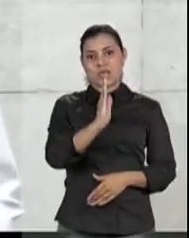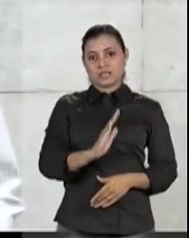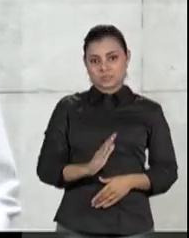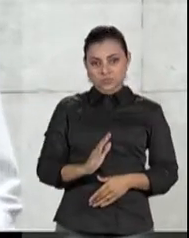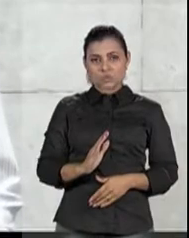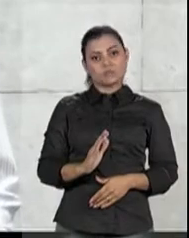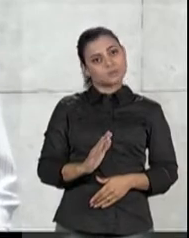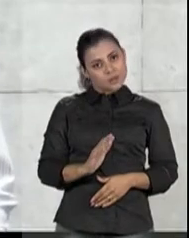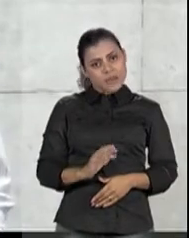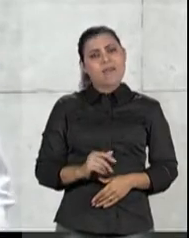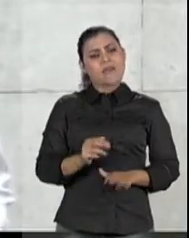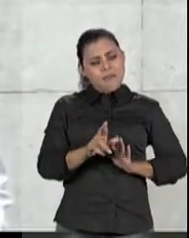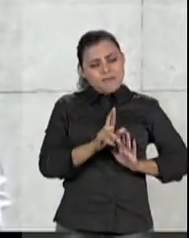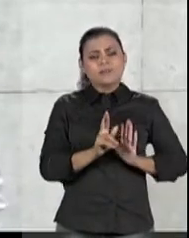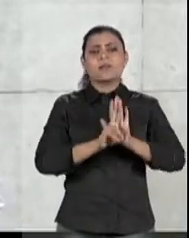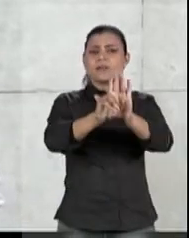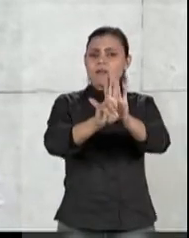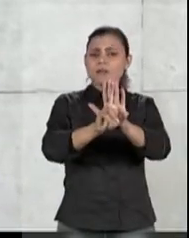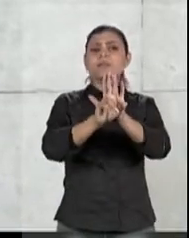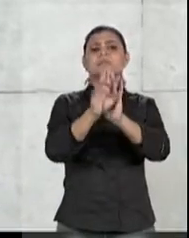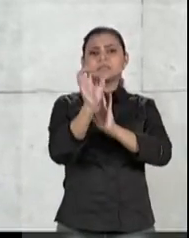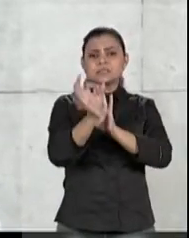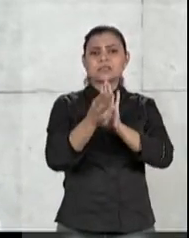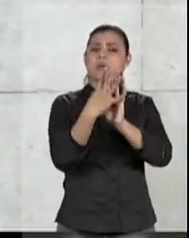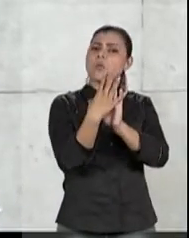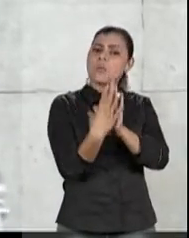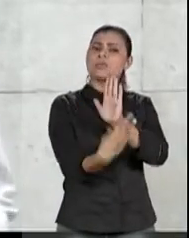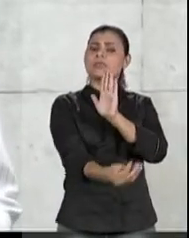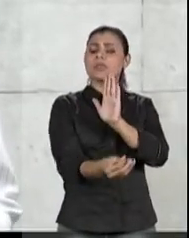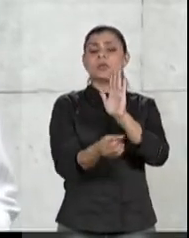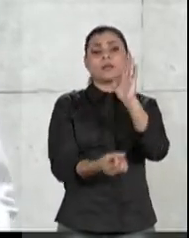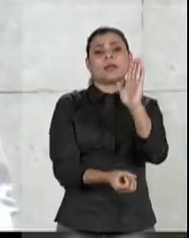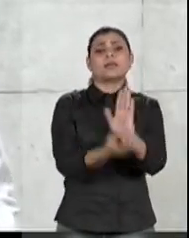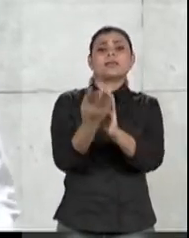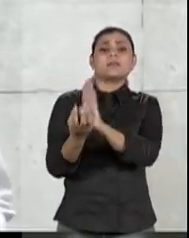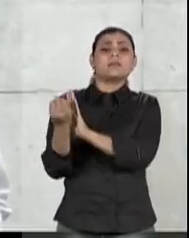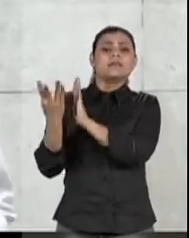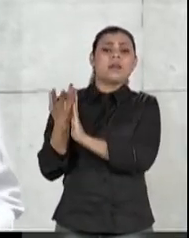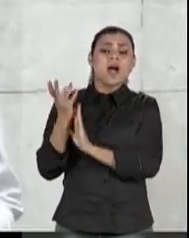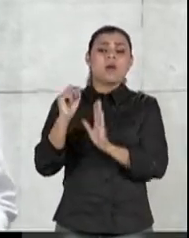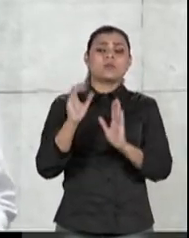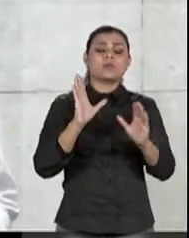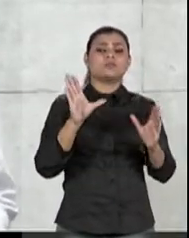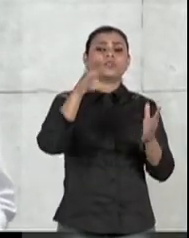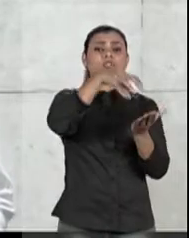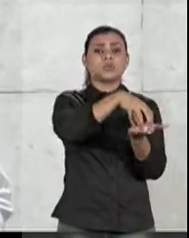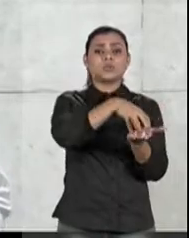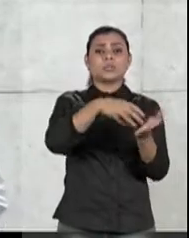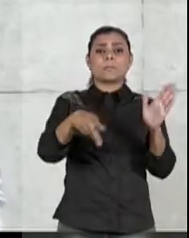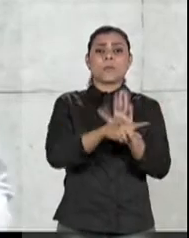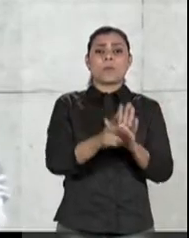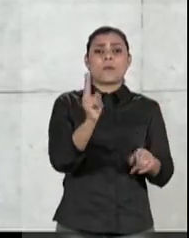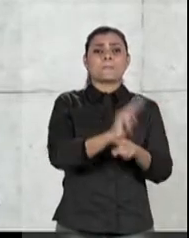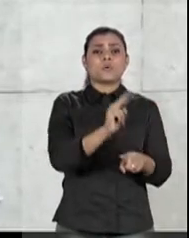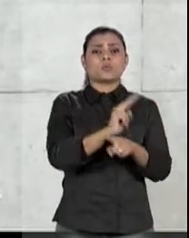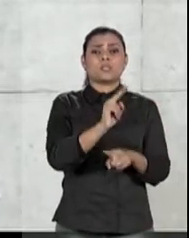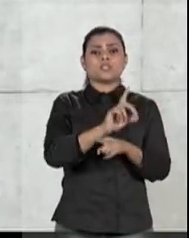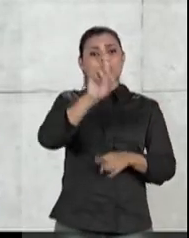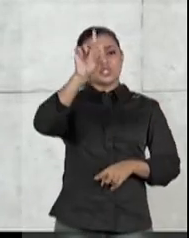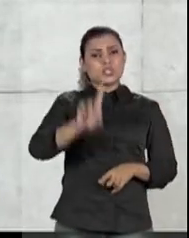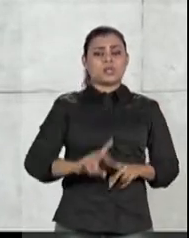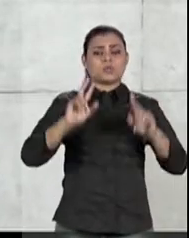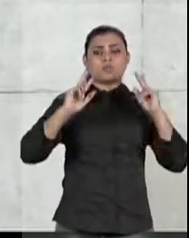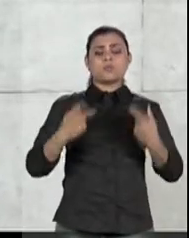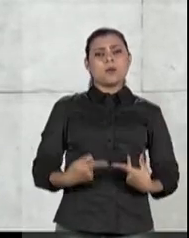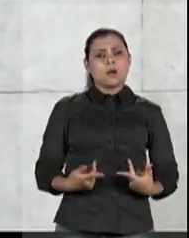protagonismo na criação de instituições, de legislação, de mecanismos de defesa dos direitos